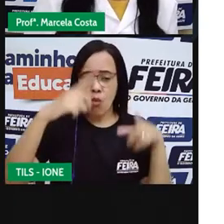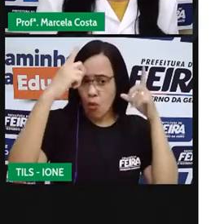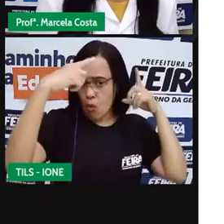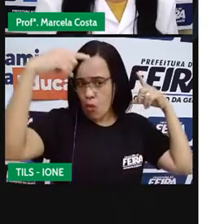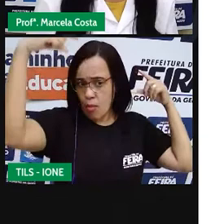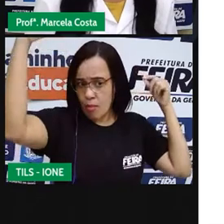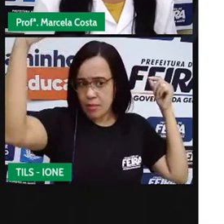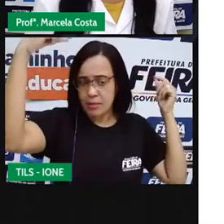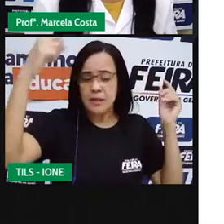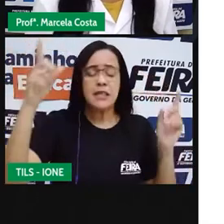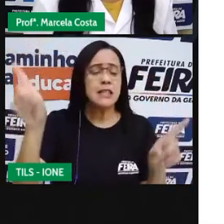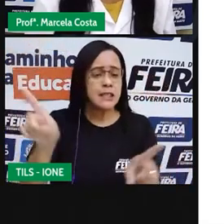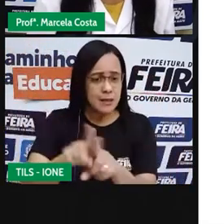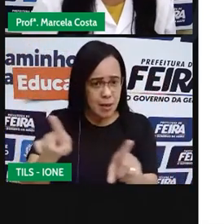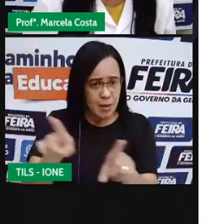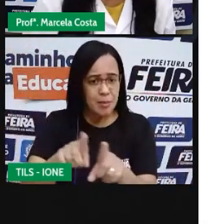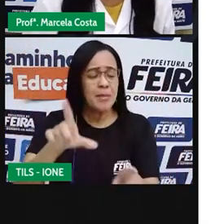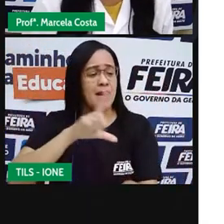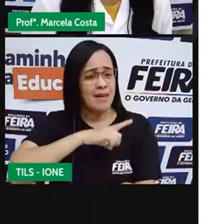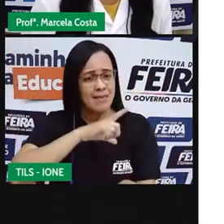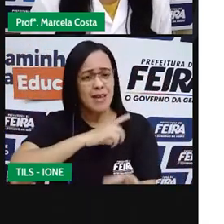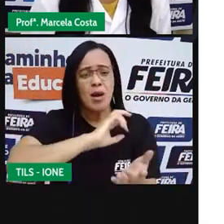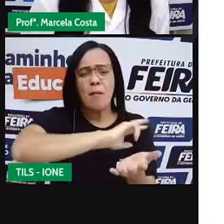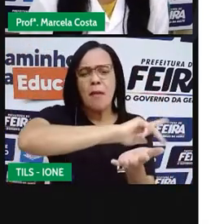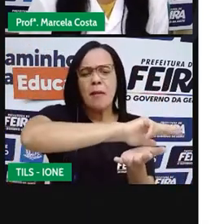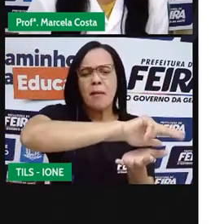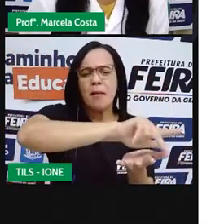demonstram diversidade.